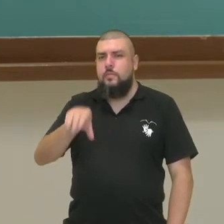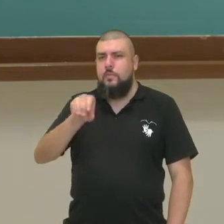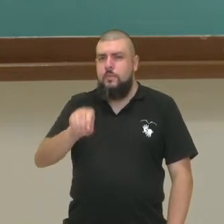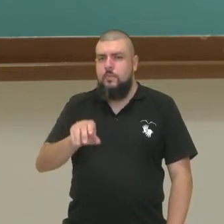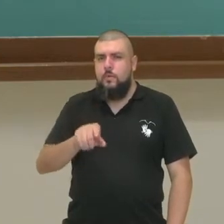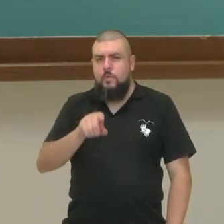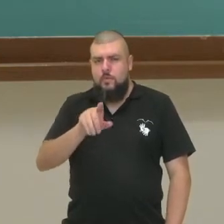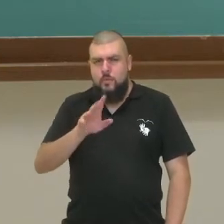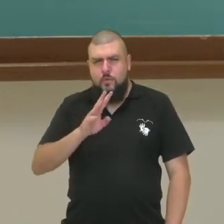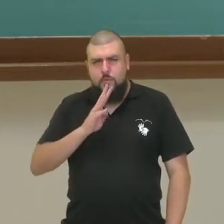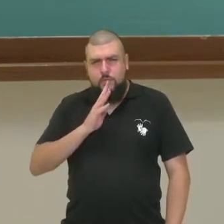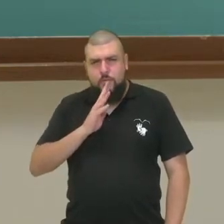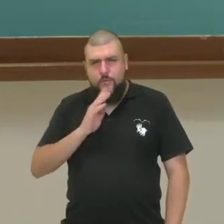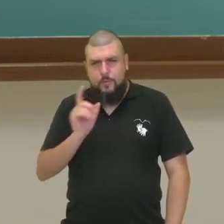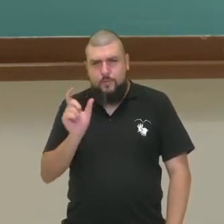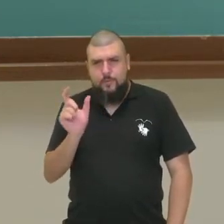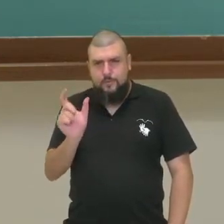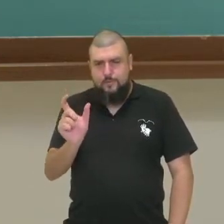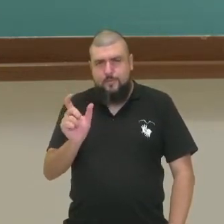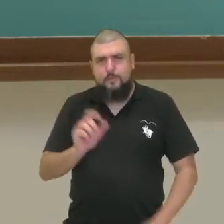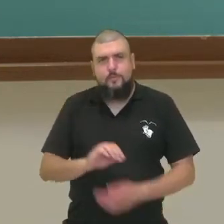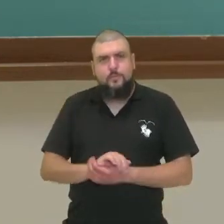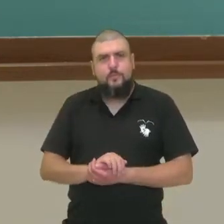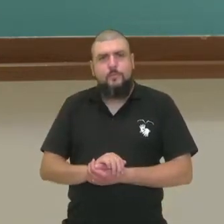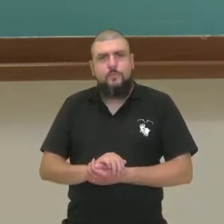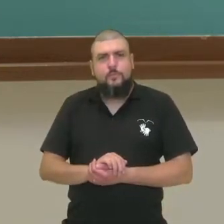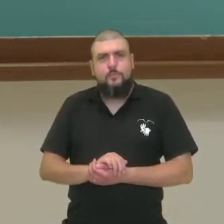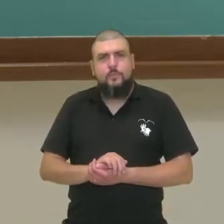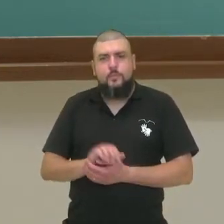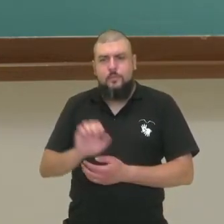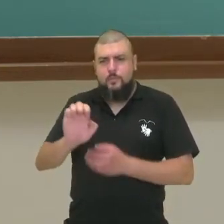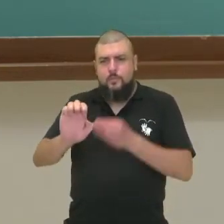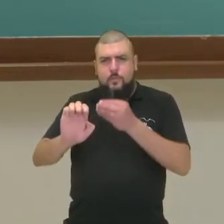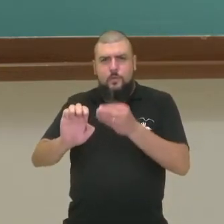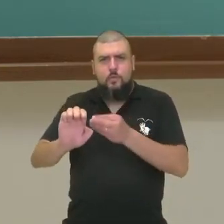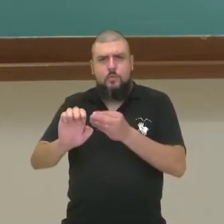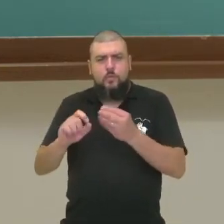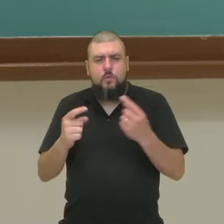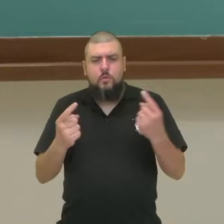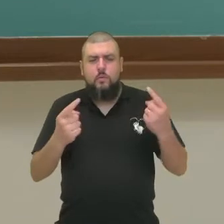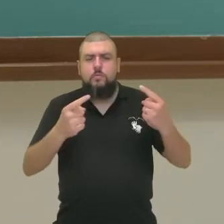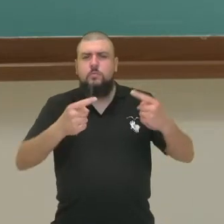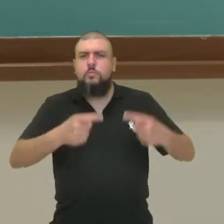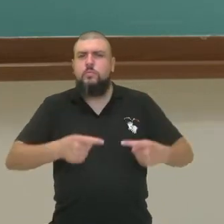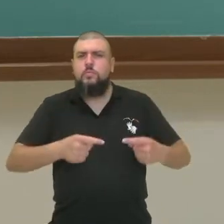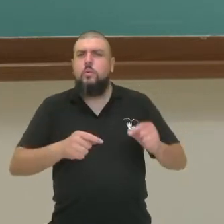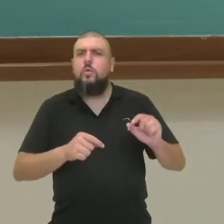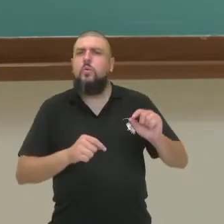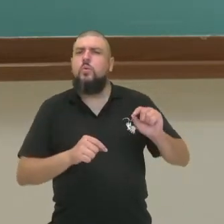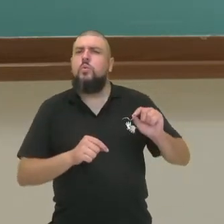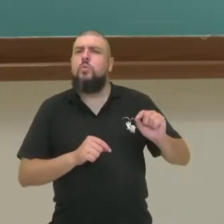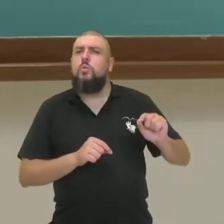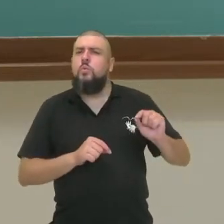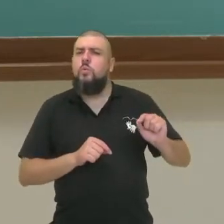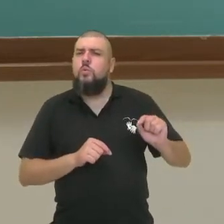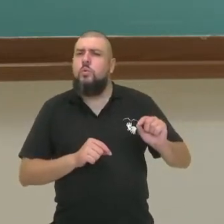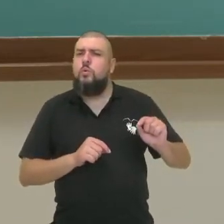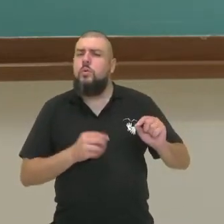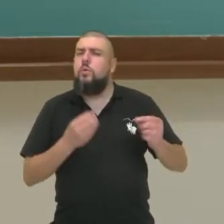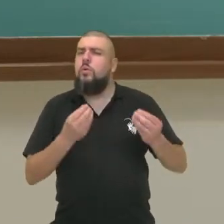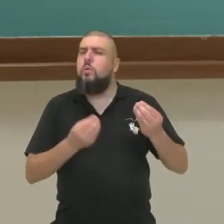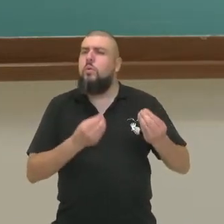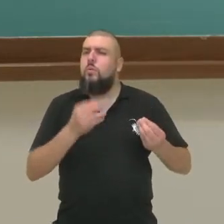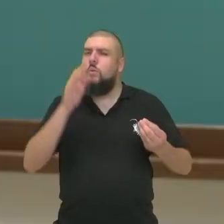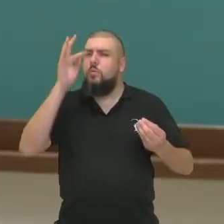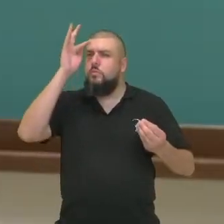falar nessa palavra? Qual é o oposto de empirismo no pensamento filosófico?